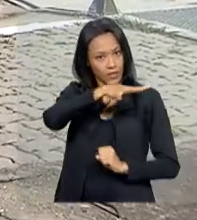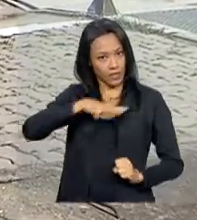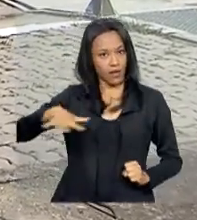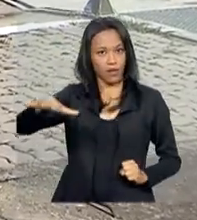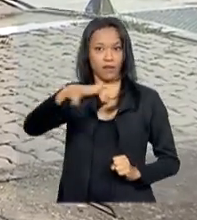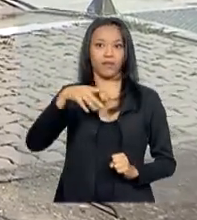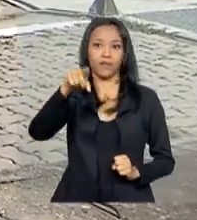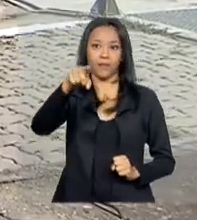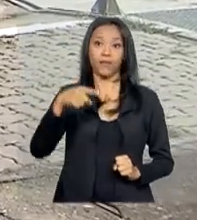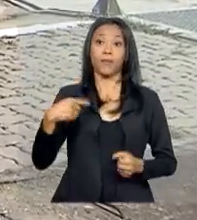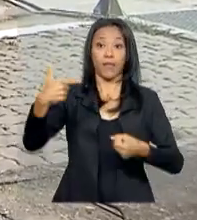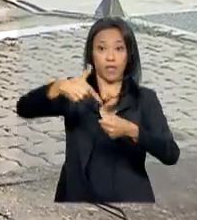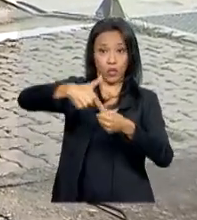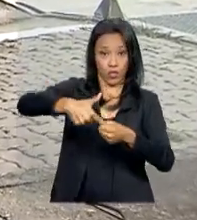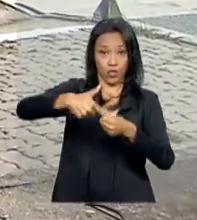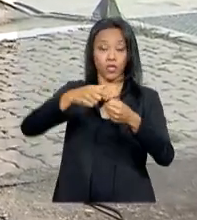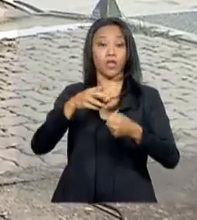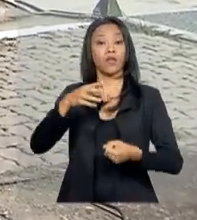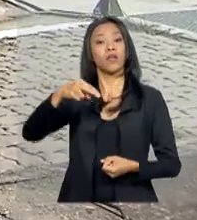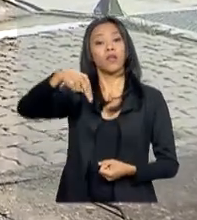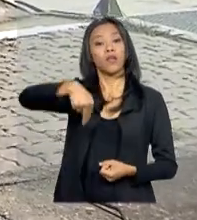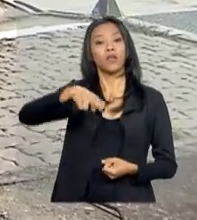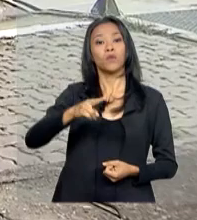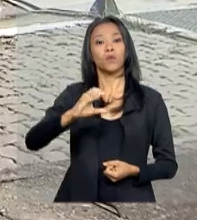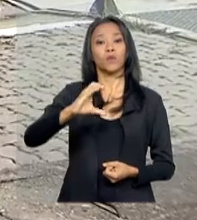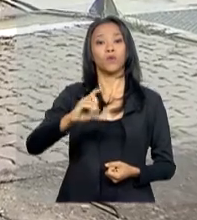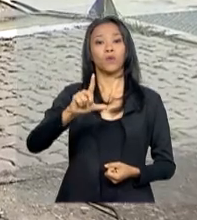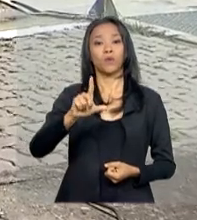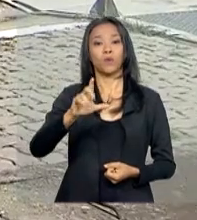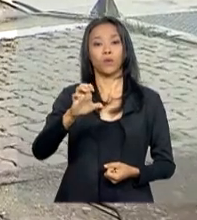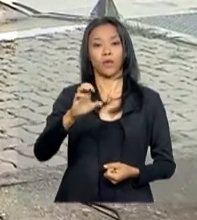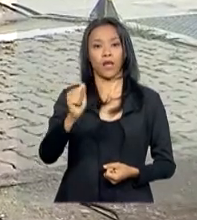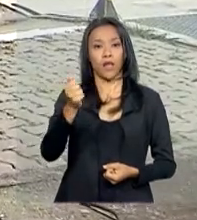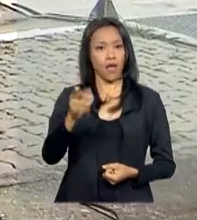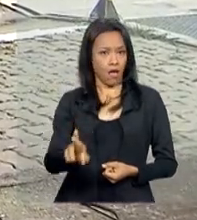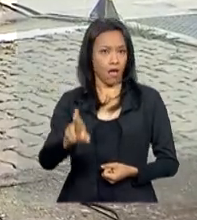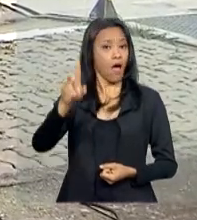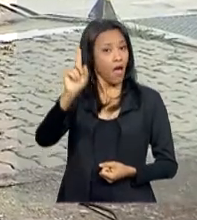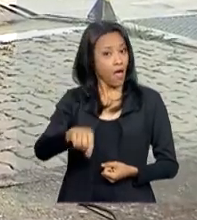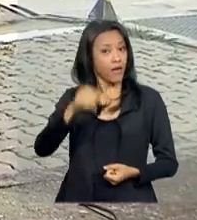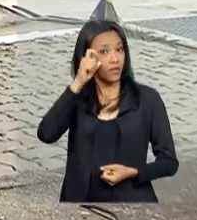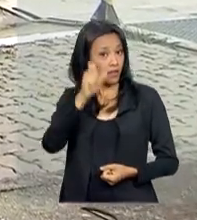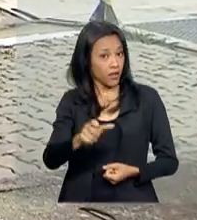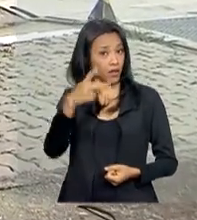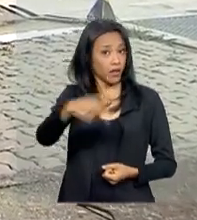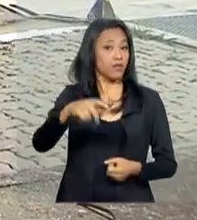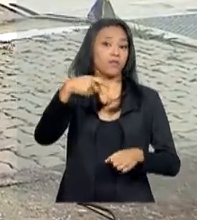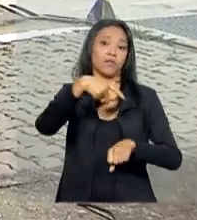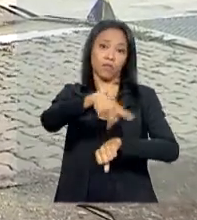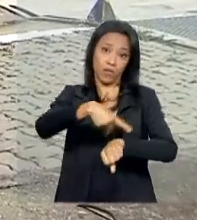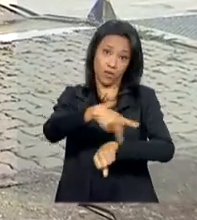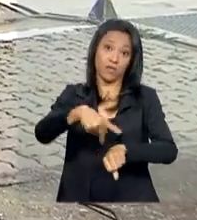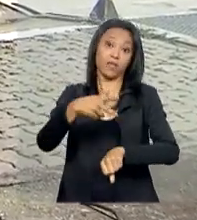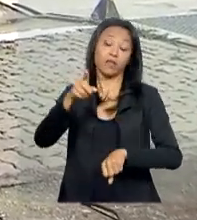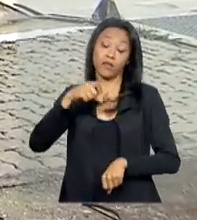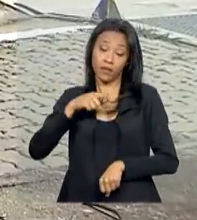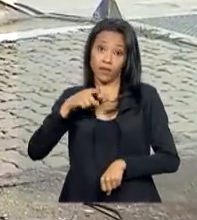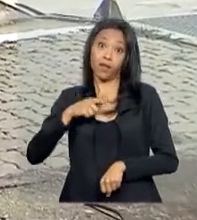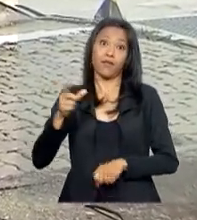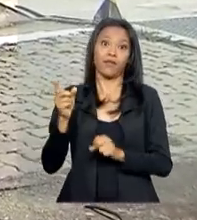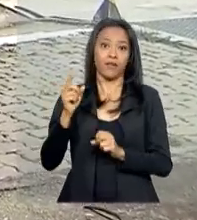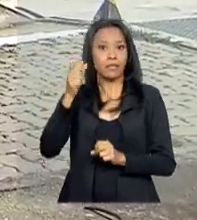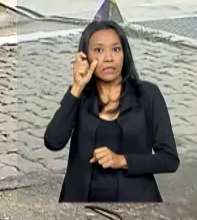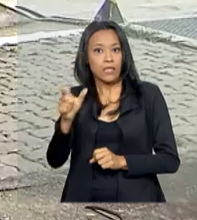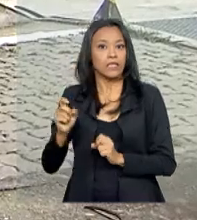aqui na fábrica de combustível nuclear é bem limitado por se tratar, obviamente, de um assunto de interesse nacional e que também tem questões comerciais e